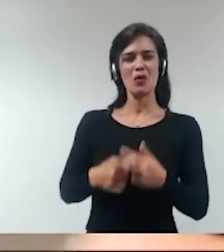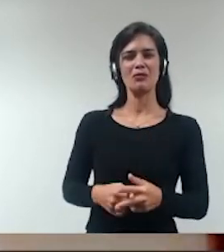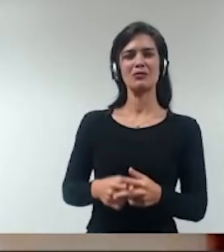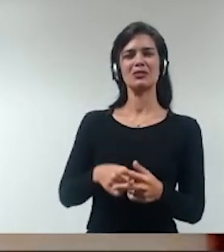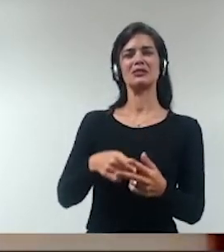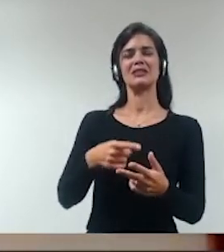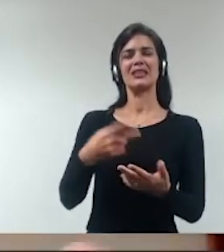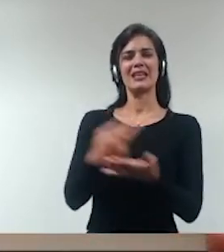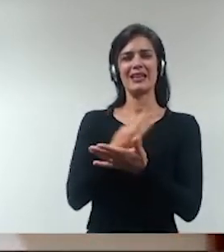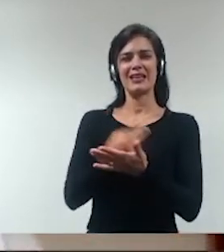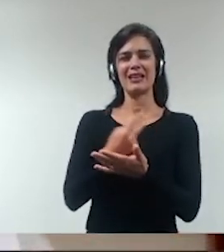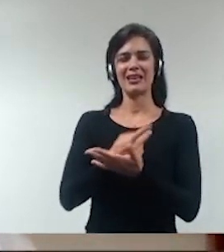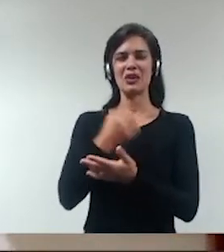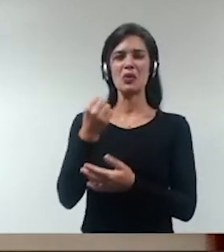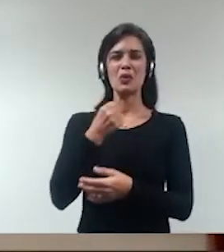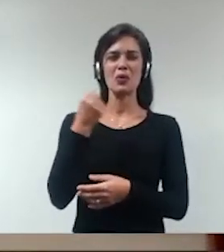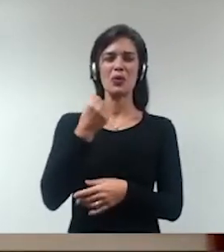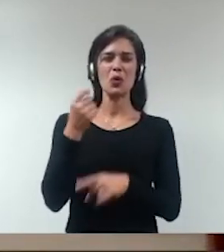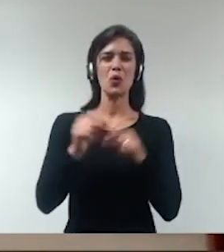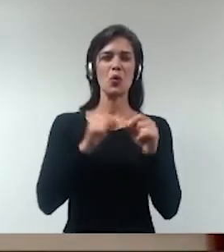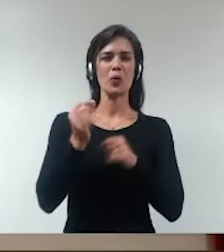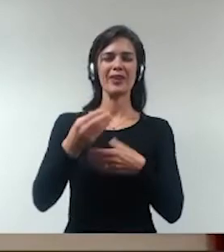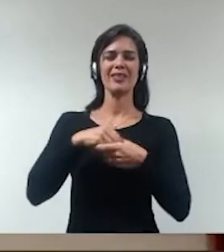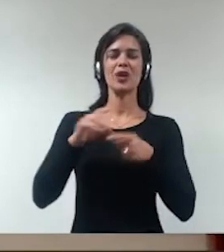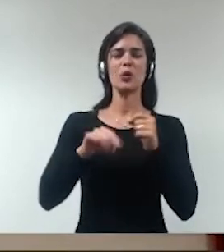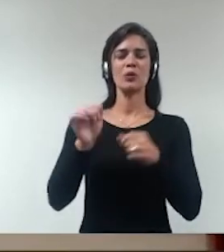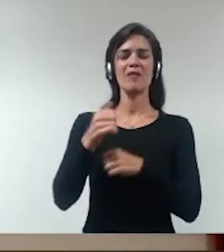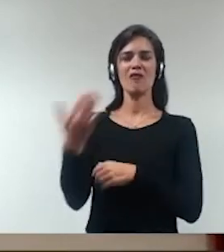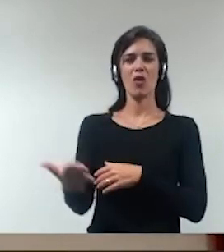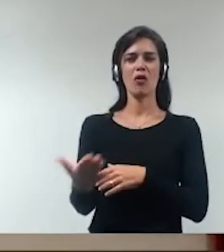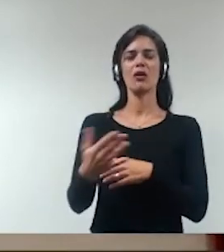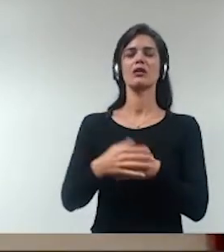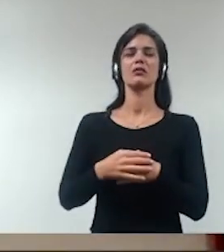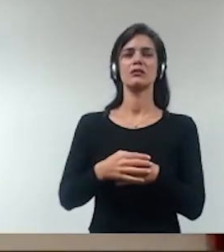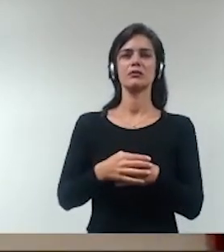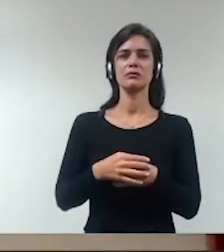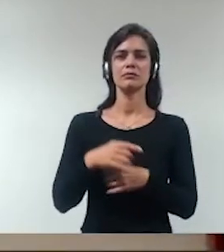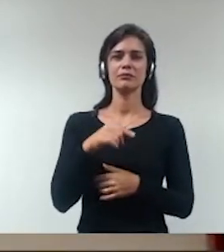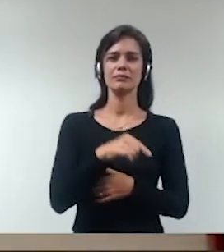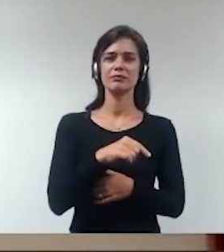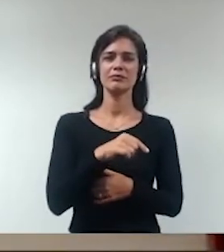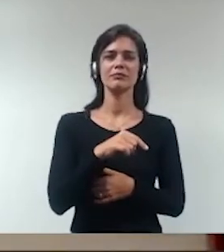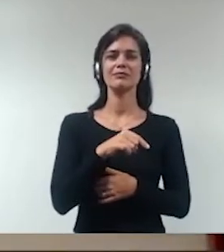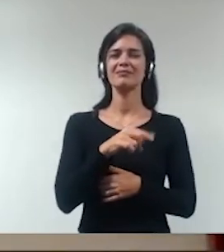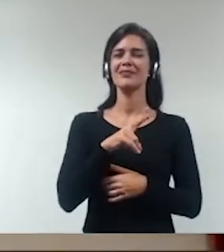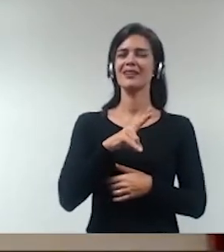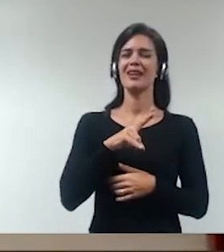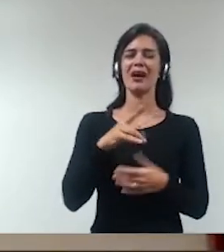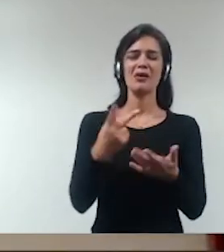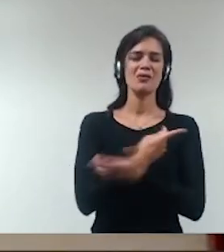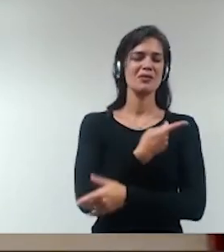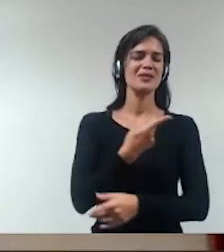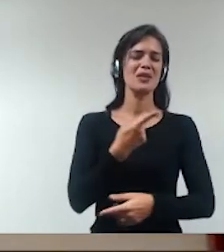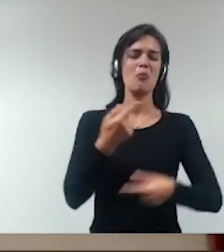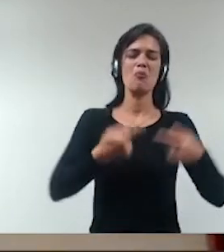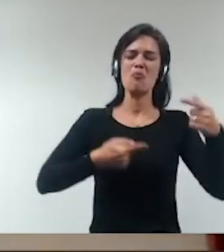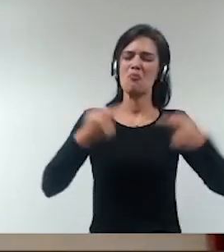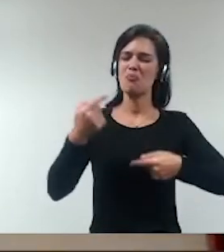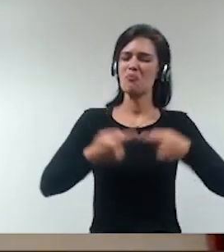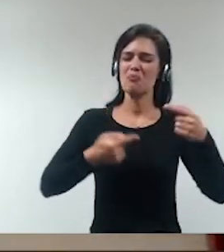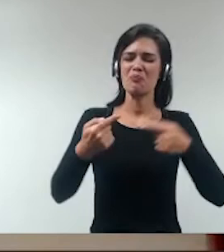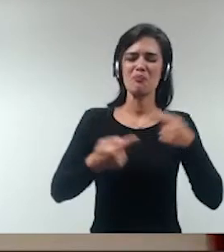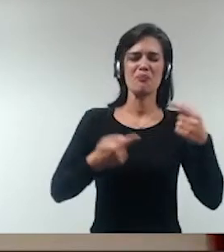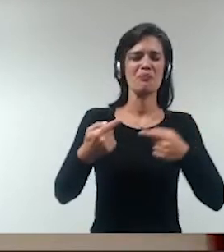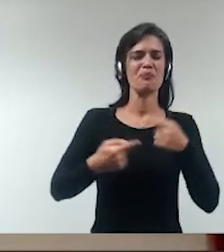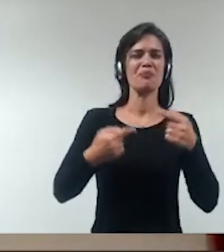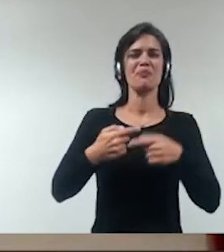erro grosseiro o é que estaria dentro o é que estaria fora ela foi muito politizada e as